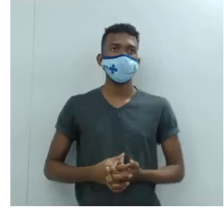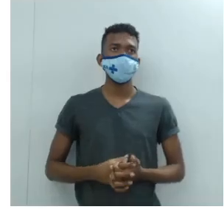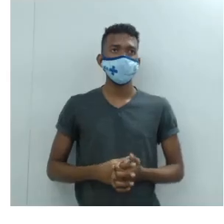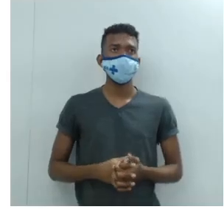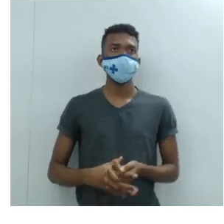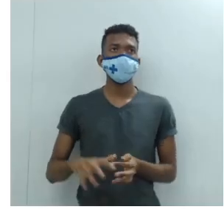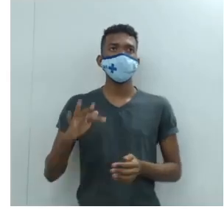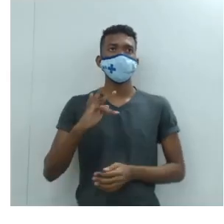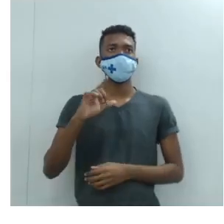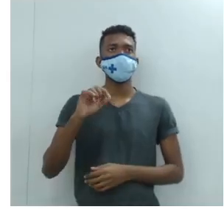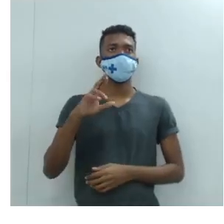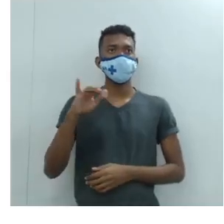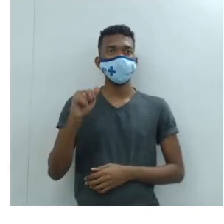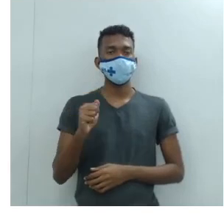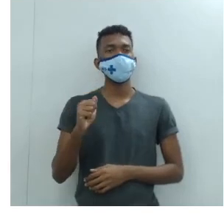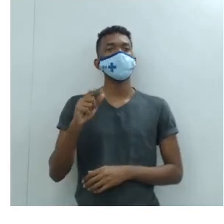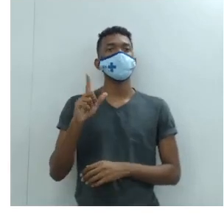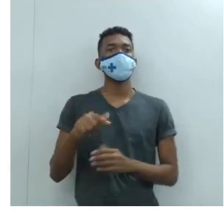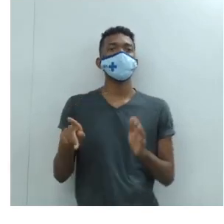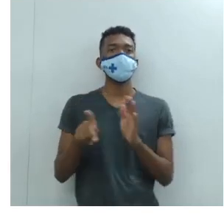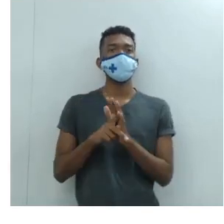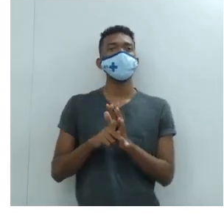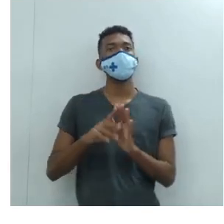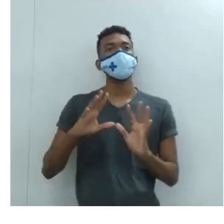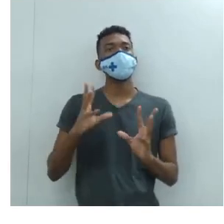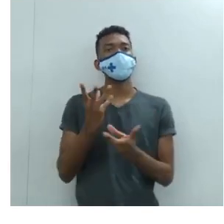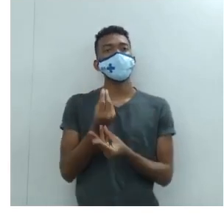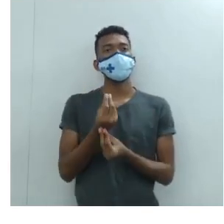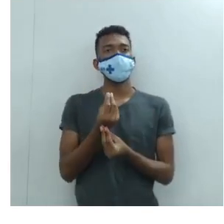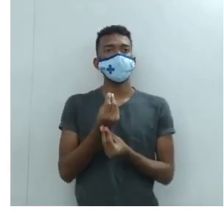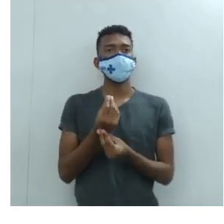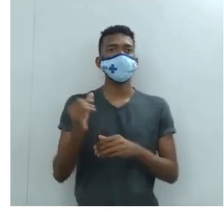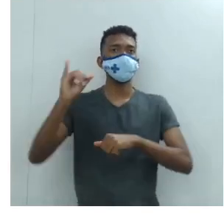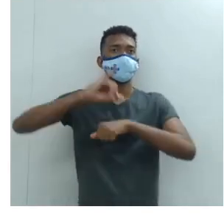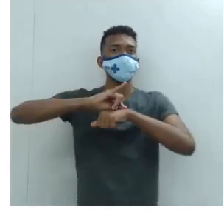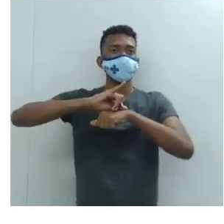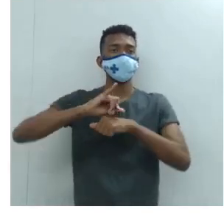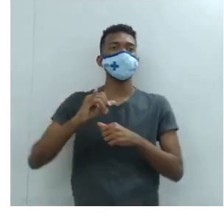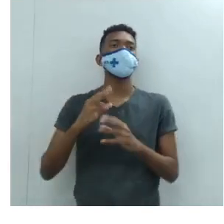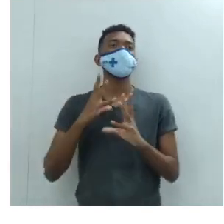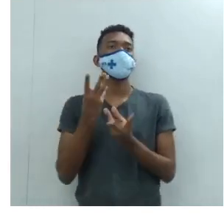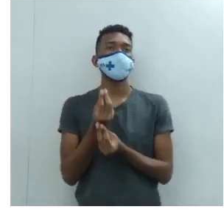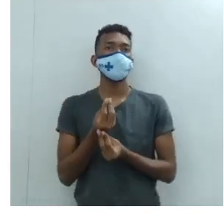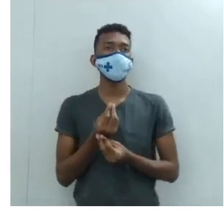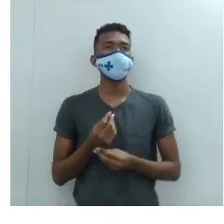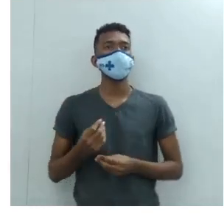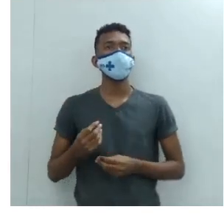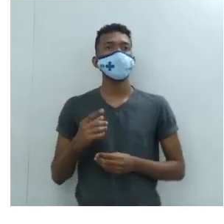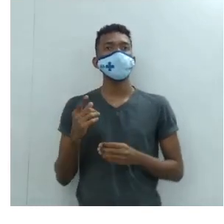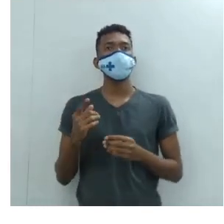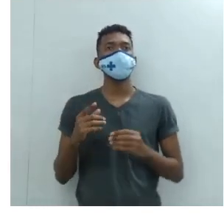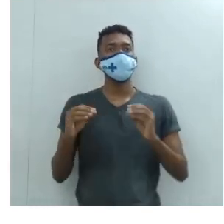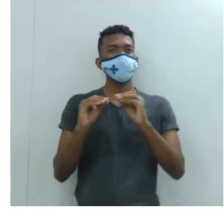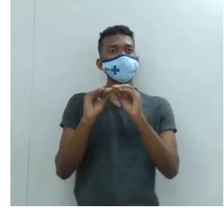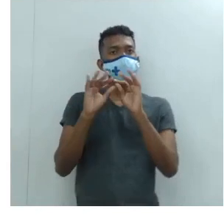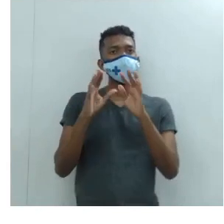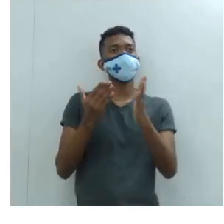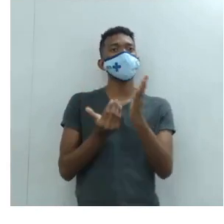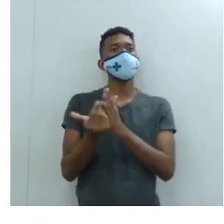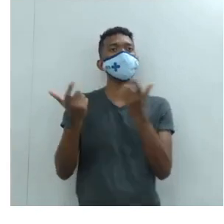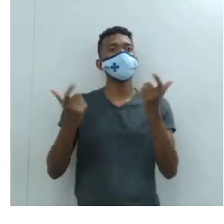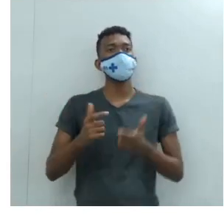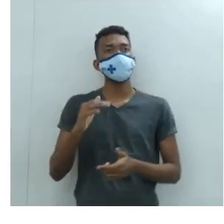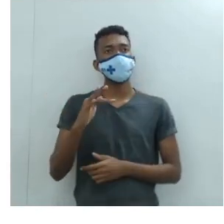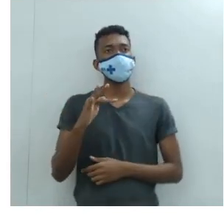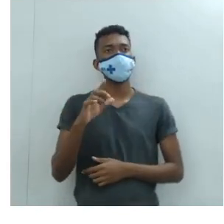Florença, a capital das artes. Então, conforme a imagem aí, a imagem de Florença, o Renascimento começou em Florença,